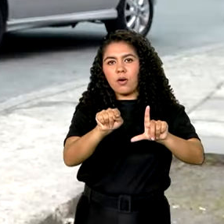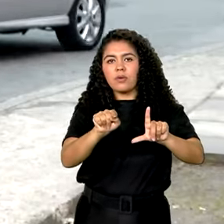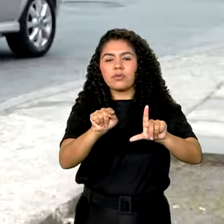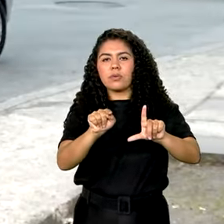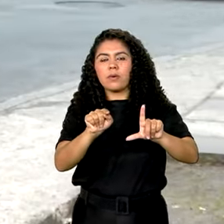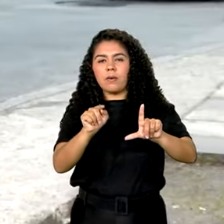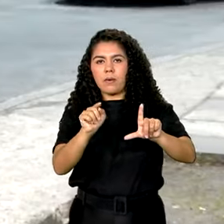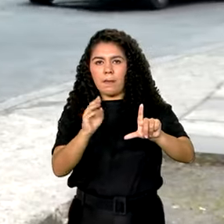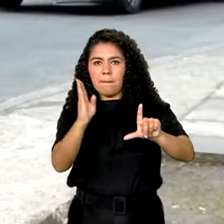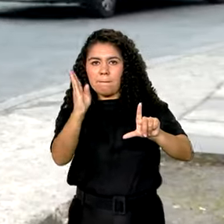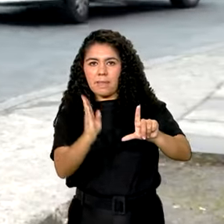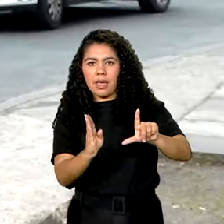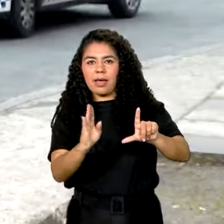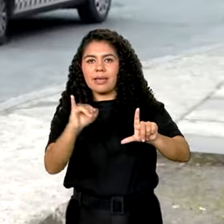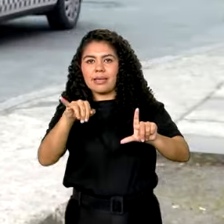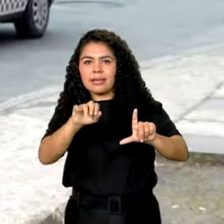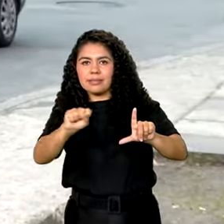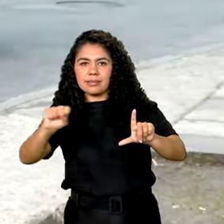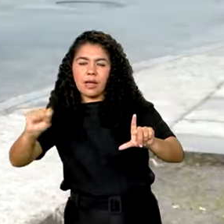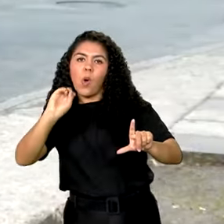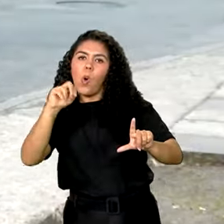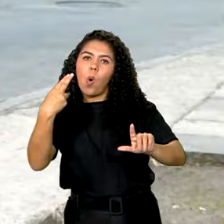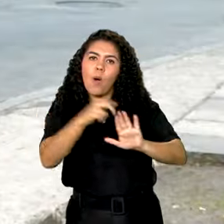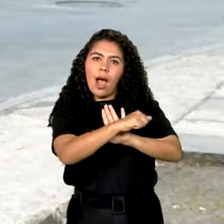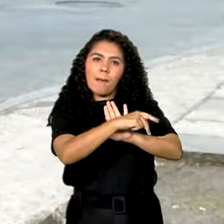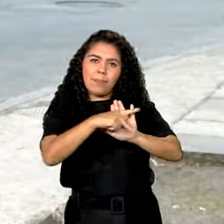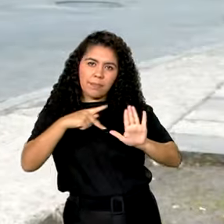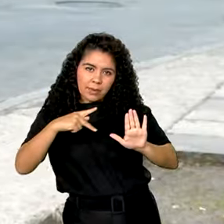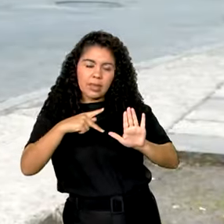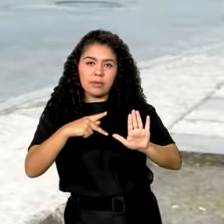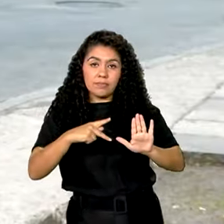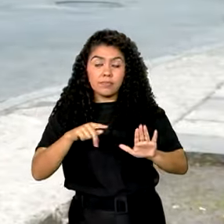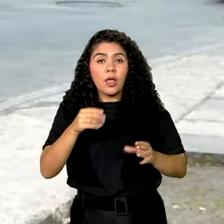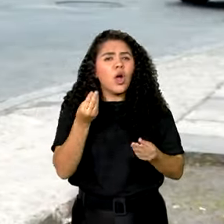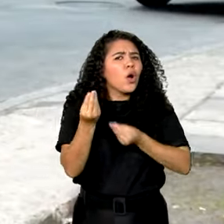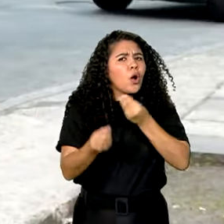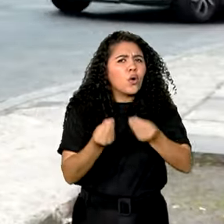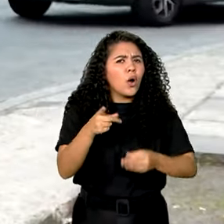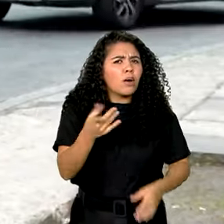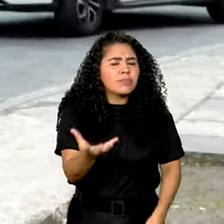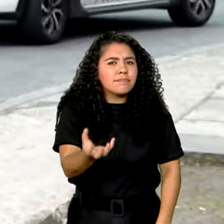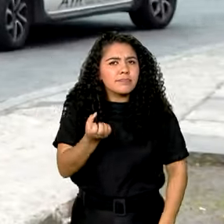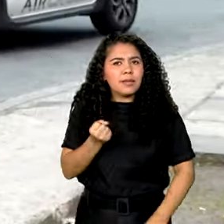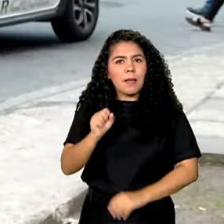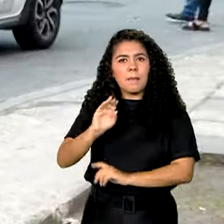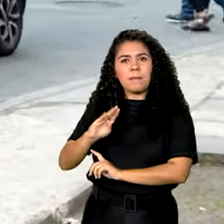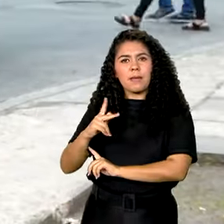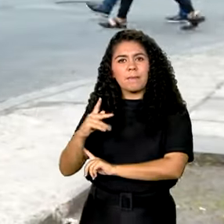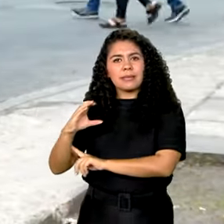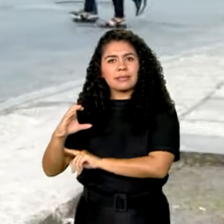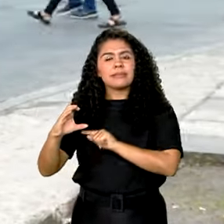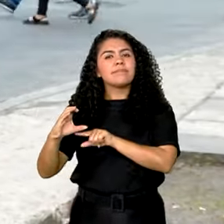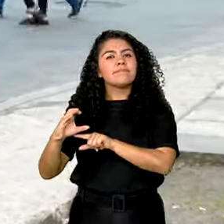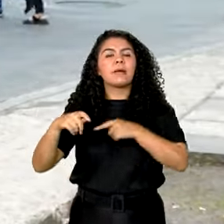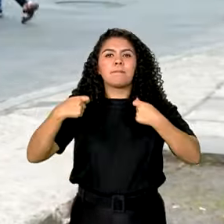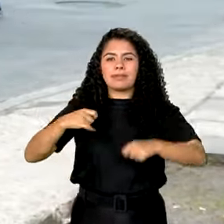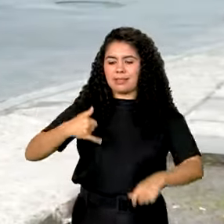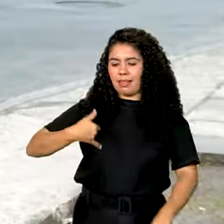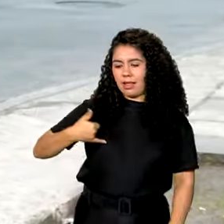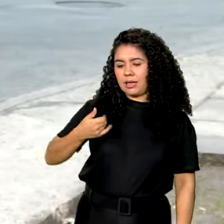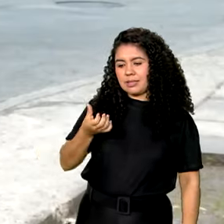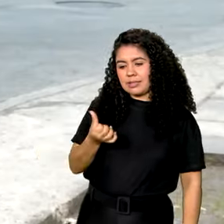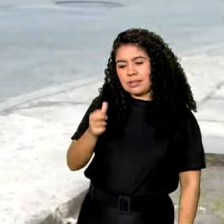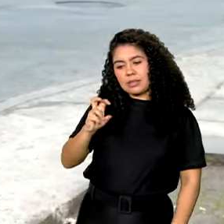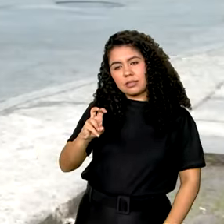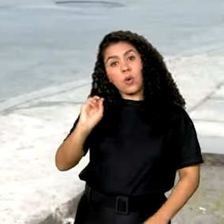ou pelo aplicativo Meu INSS. Para receber o Benefício de Prestação Continuada, é preciso ter 65 anos